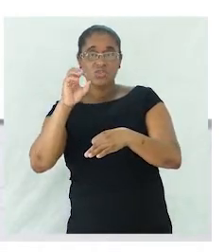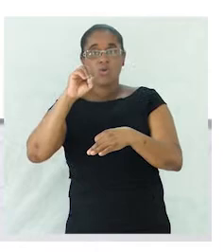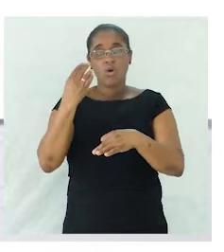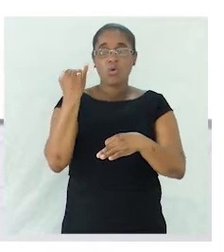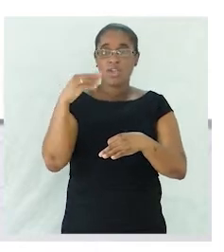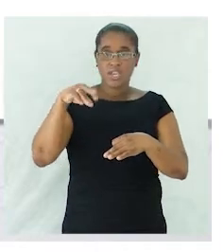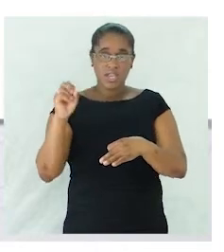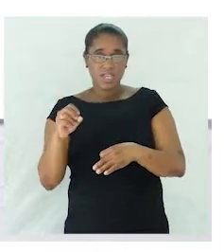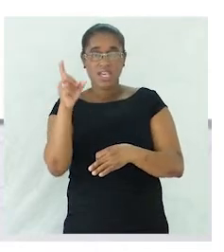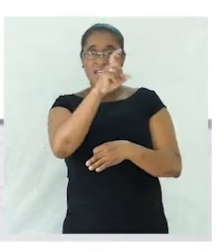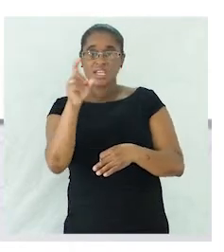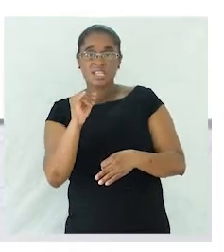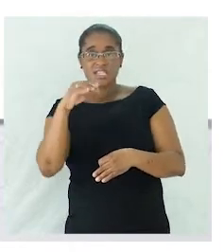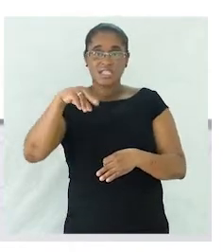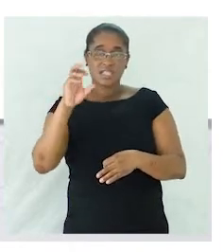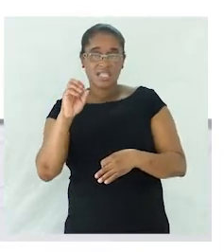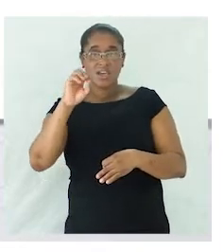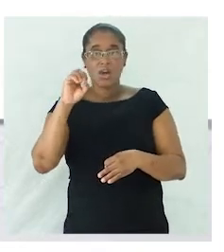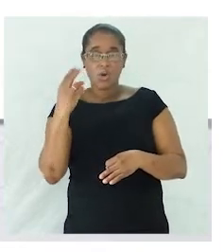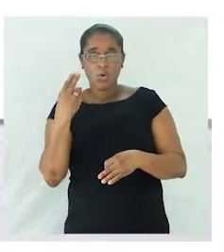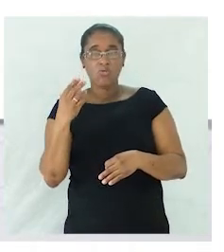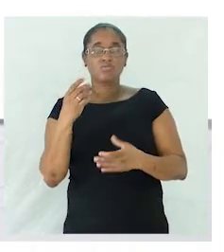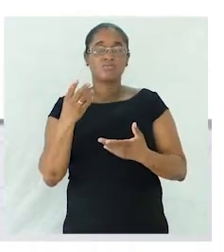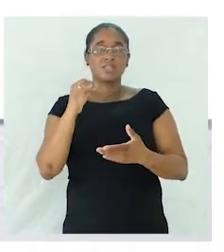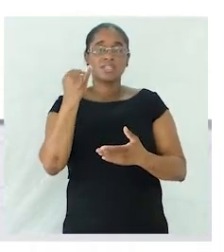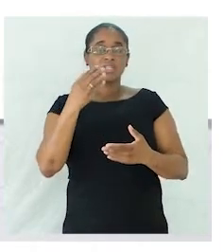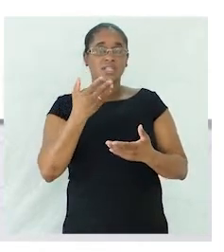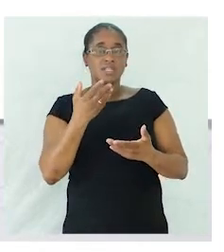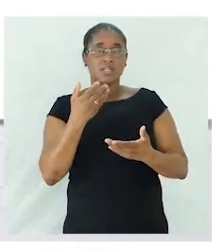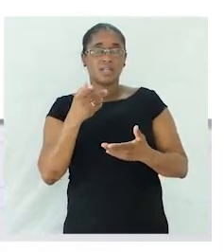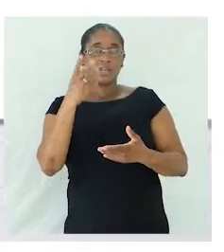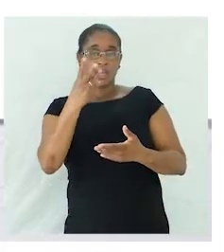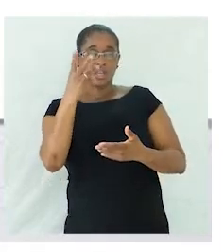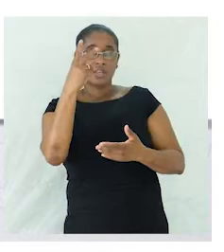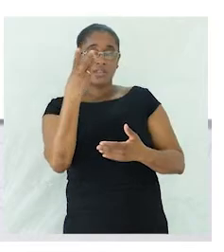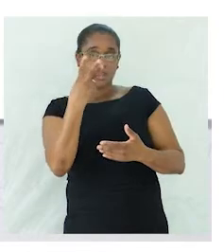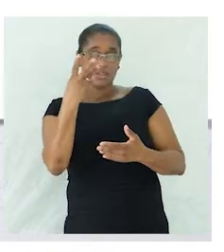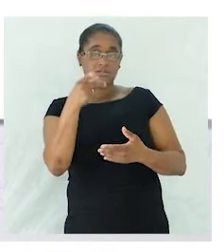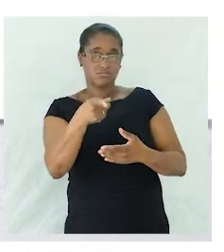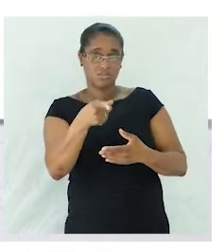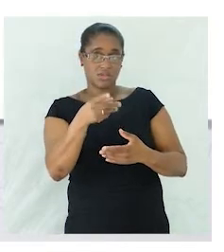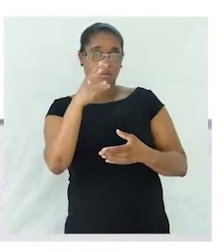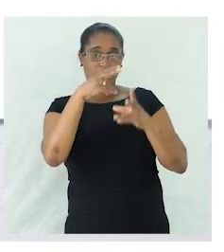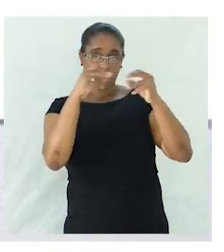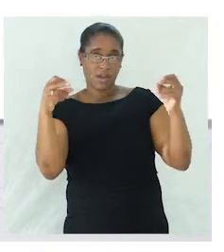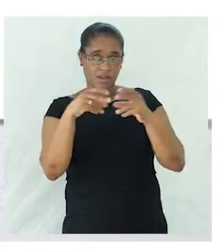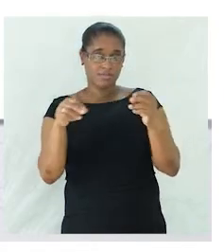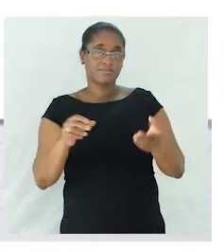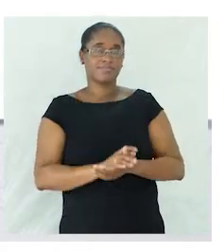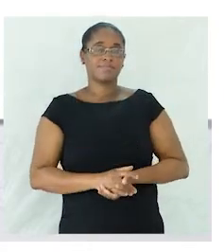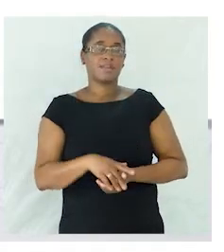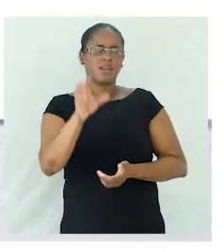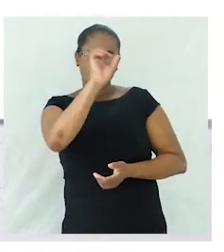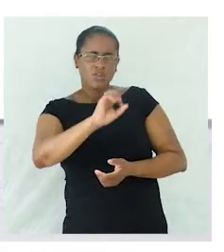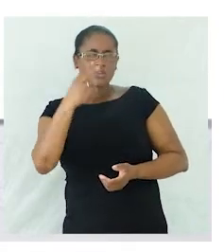zinha ito ou ita vocês têm aqui três frases ela abre o coração a toda a gente vocês vão ver as